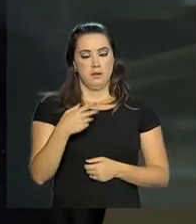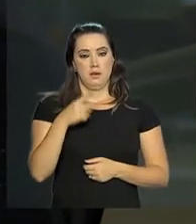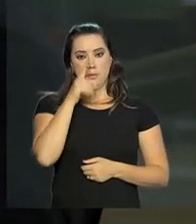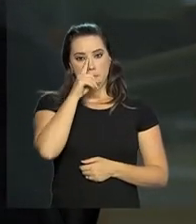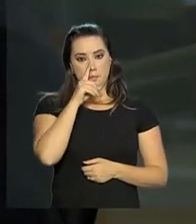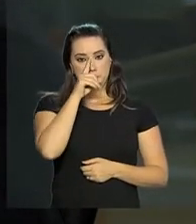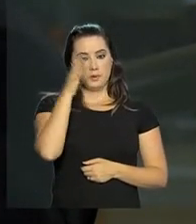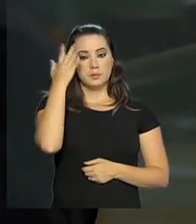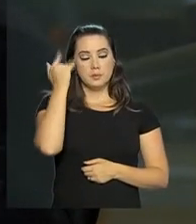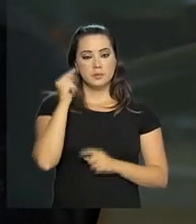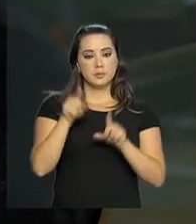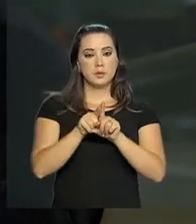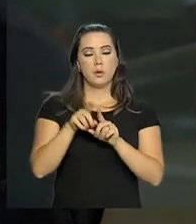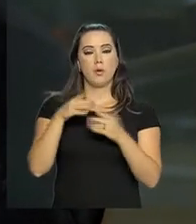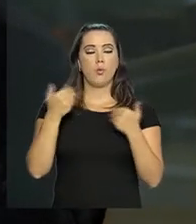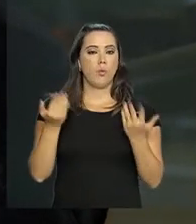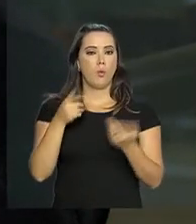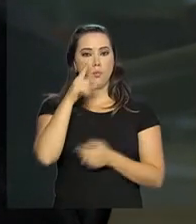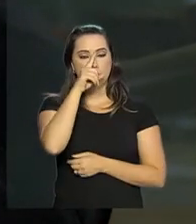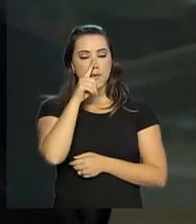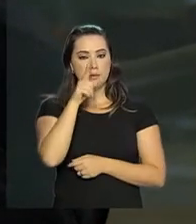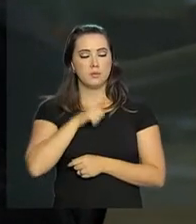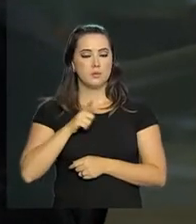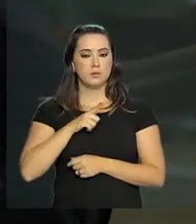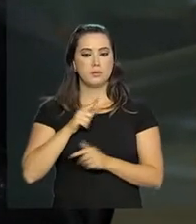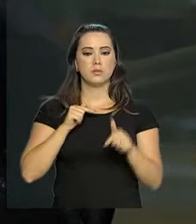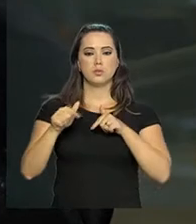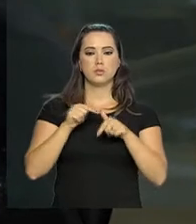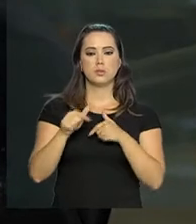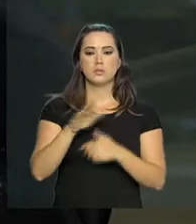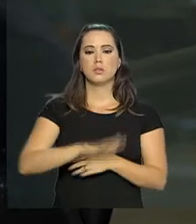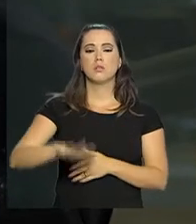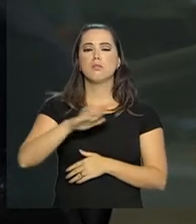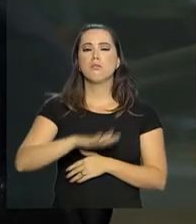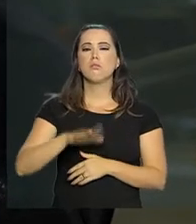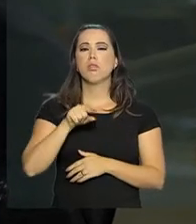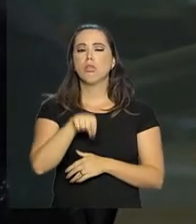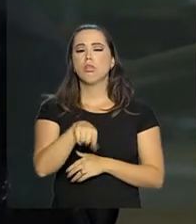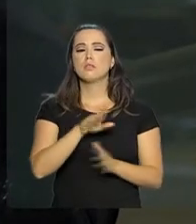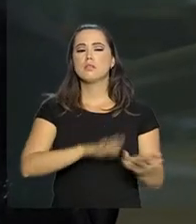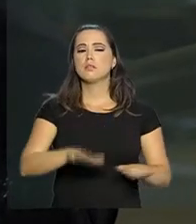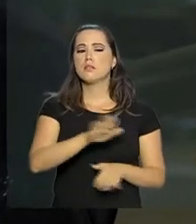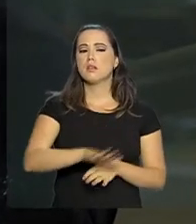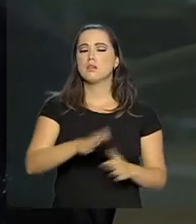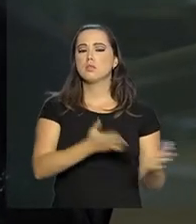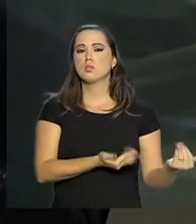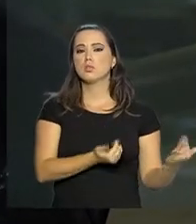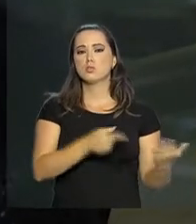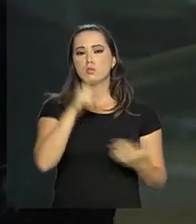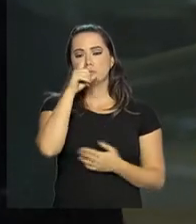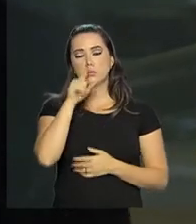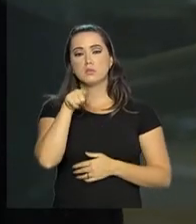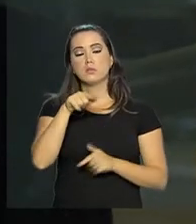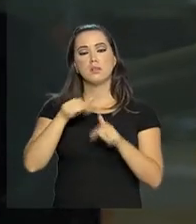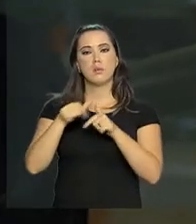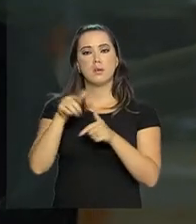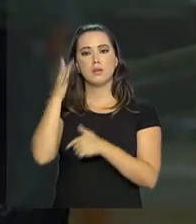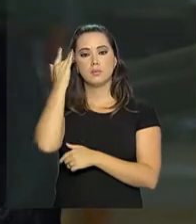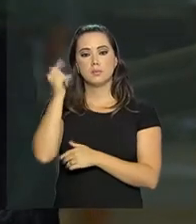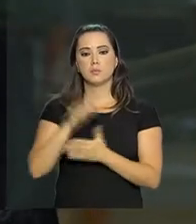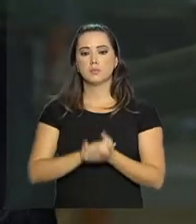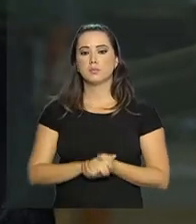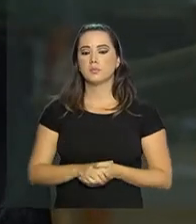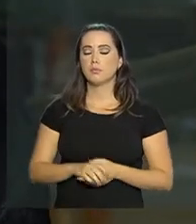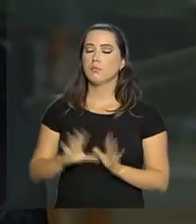crianças e adolescentes correm trabalhando em cemitérios. Que riscos elas correm? Há